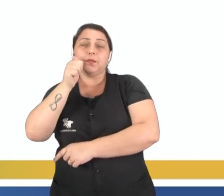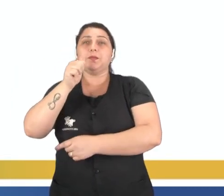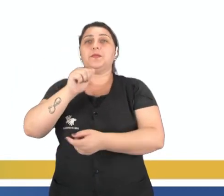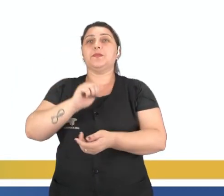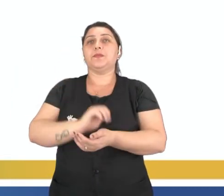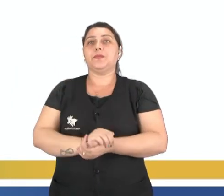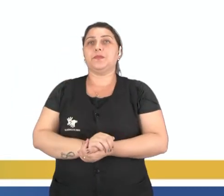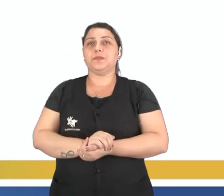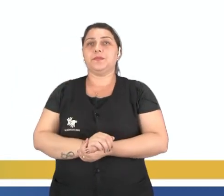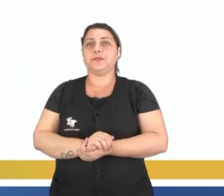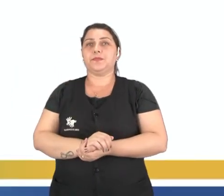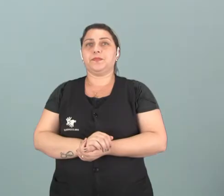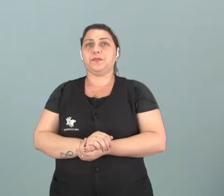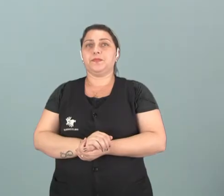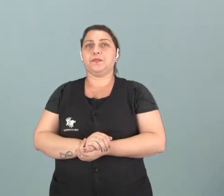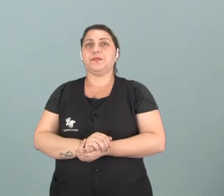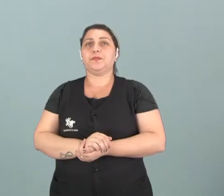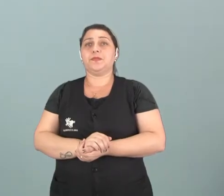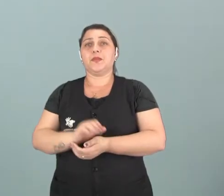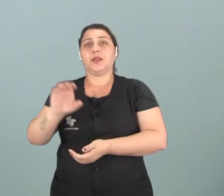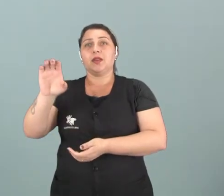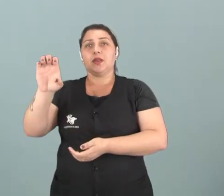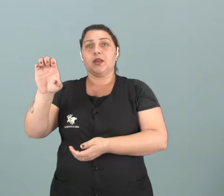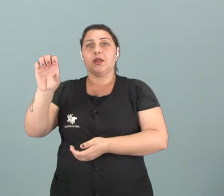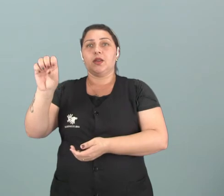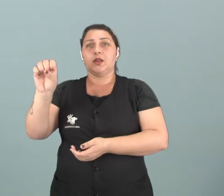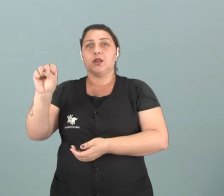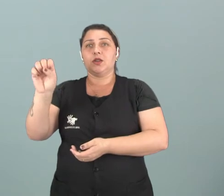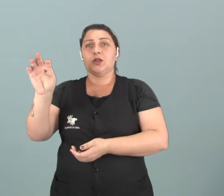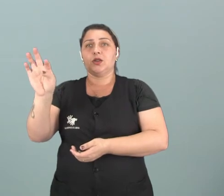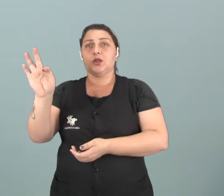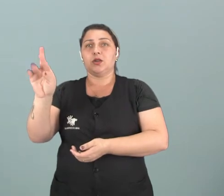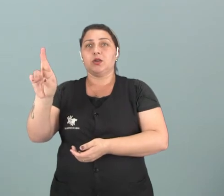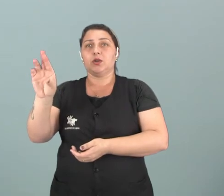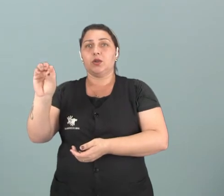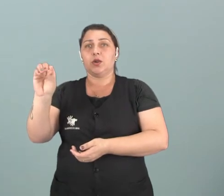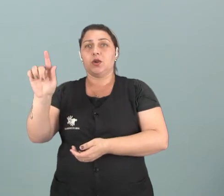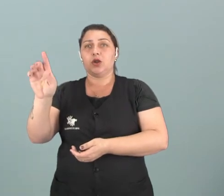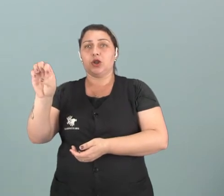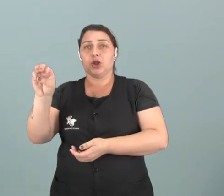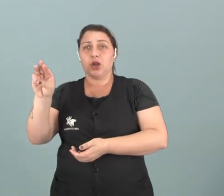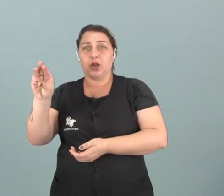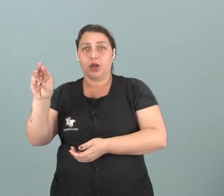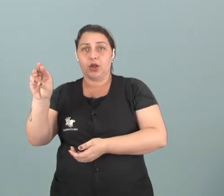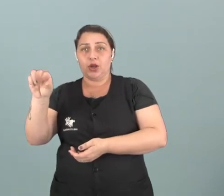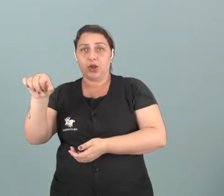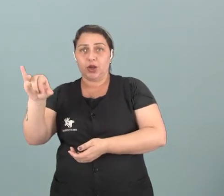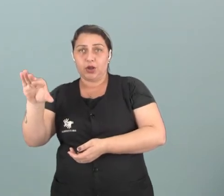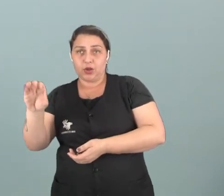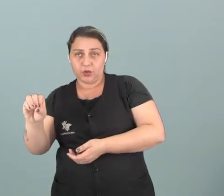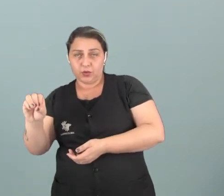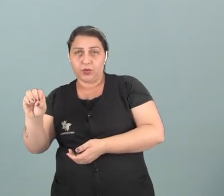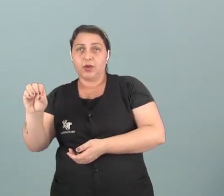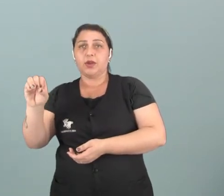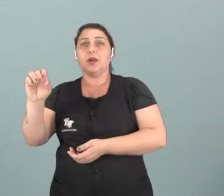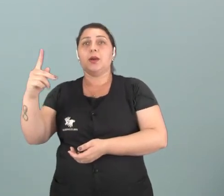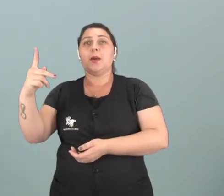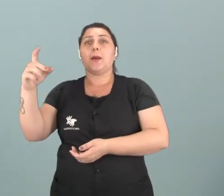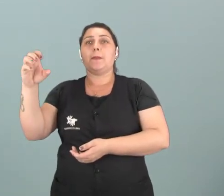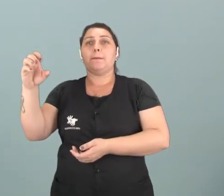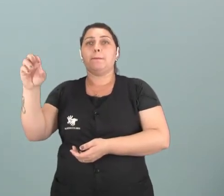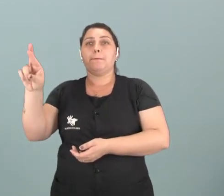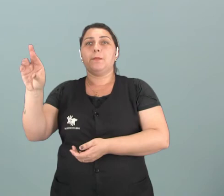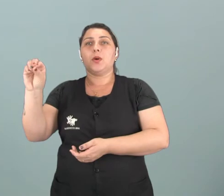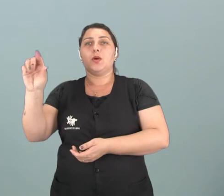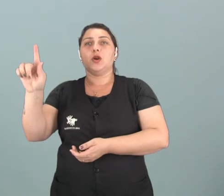e aqueles dois hormônios femininos, o estrogênio e a progesterona também vão ser produzidos nos ovários. Então essas são